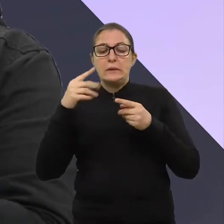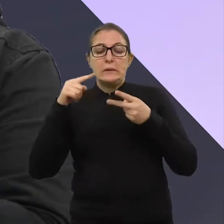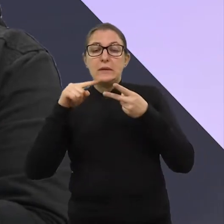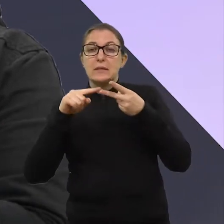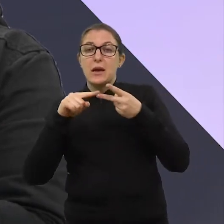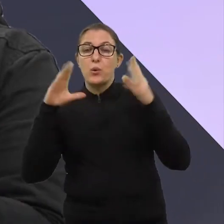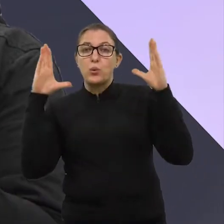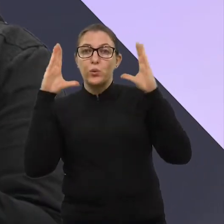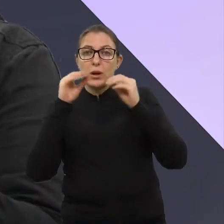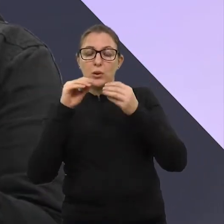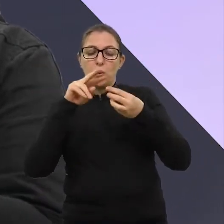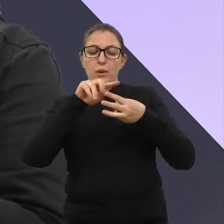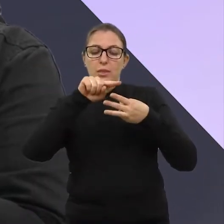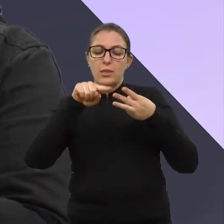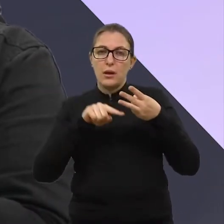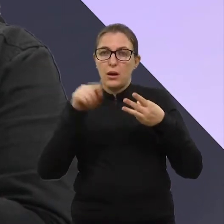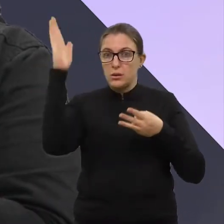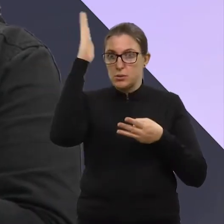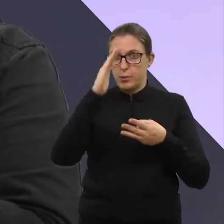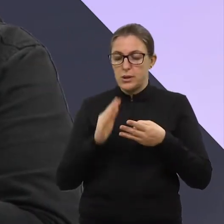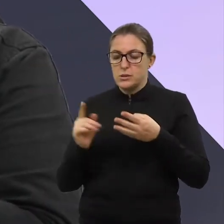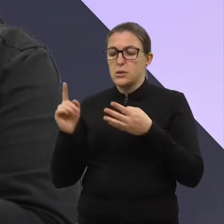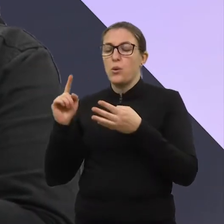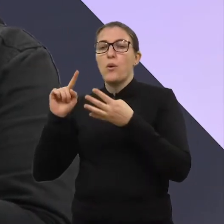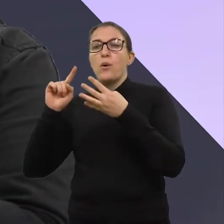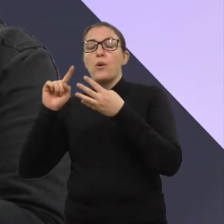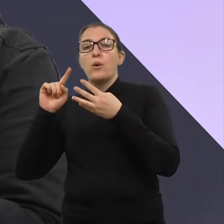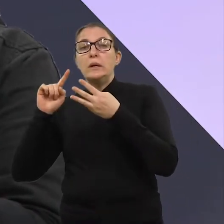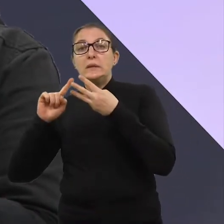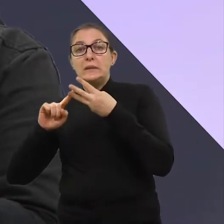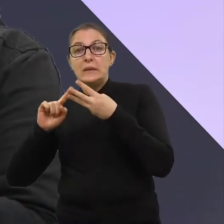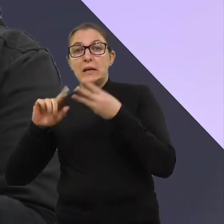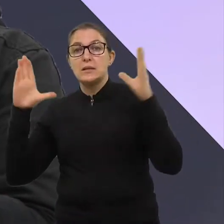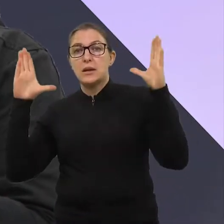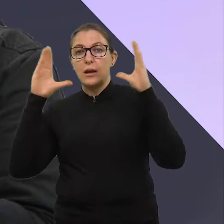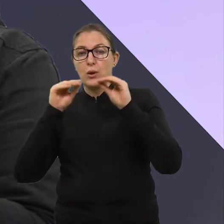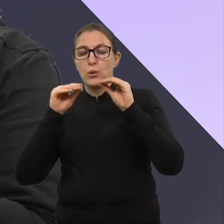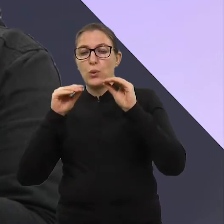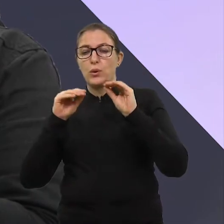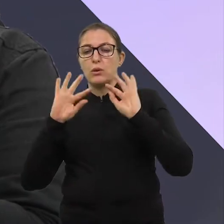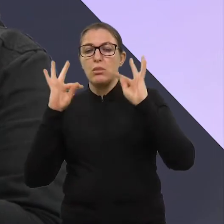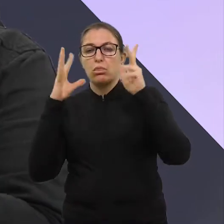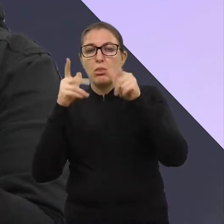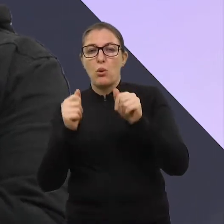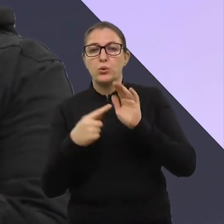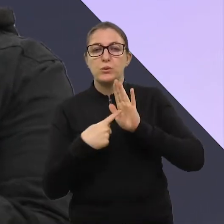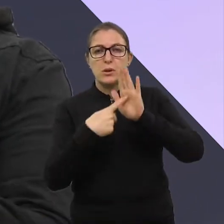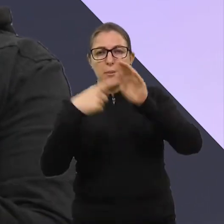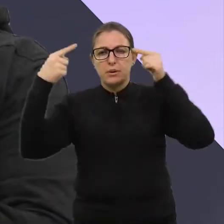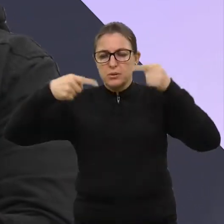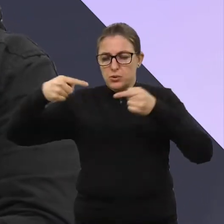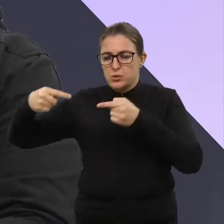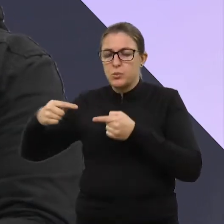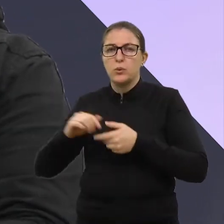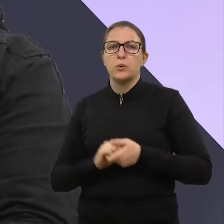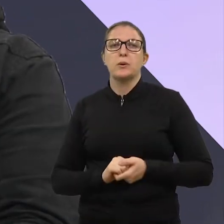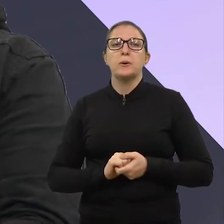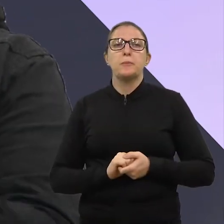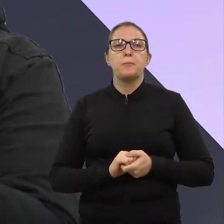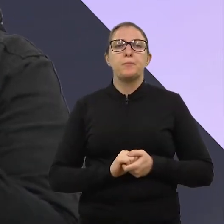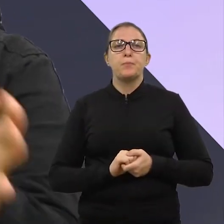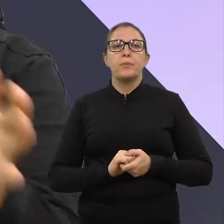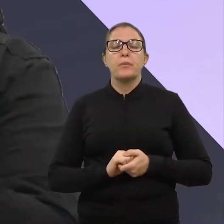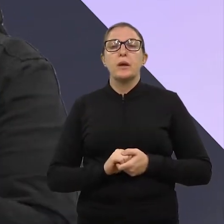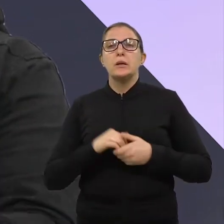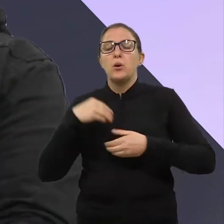gente encerrar o festival. Se tiver que ser virtual, será, mas certamente o brilho da qualidade dele, aí sim, no festival são canções inéditas,